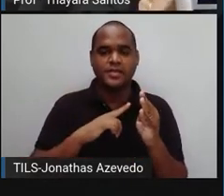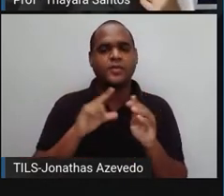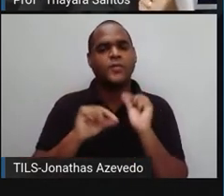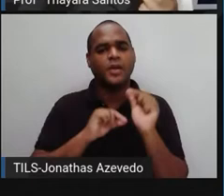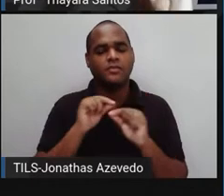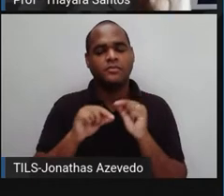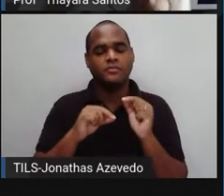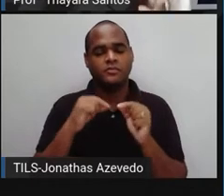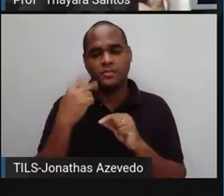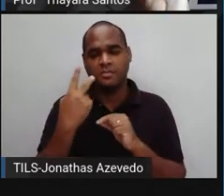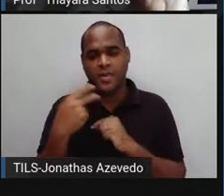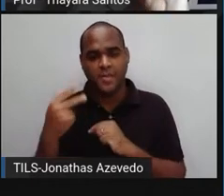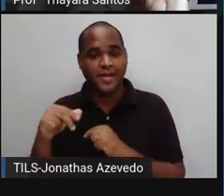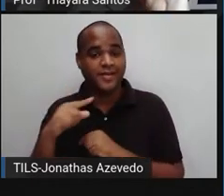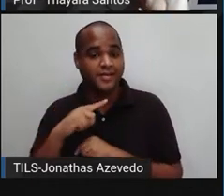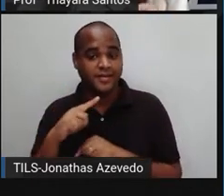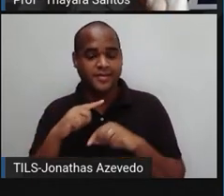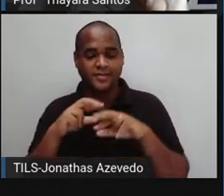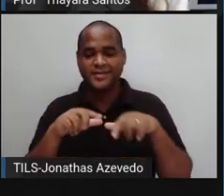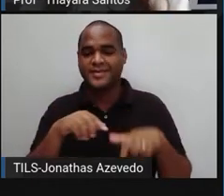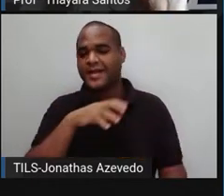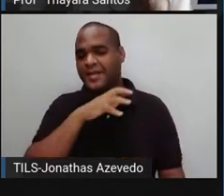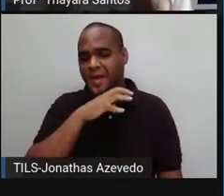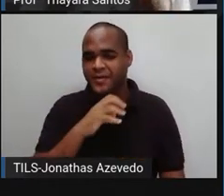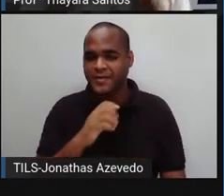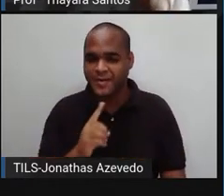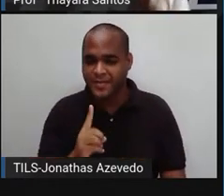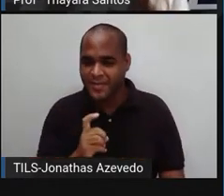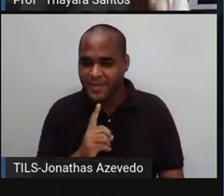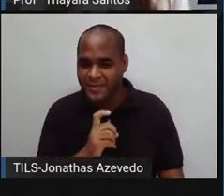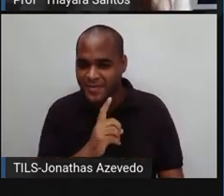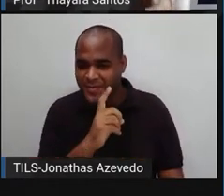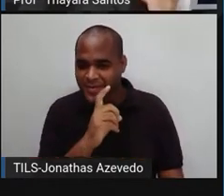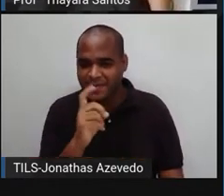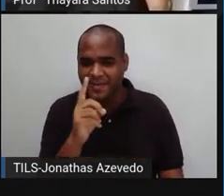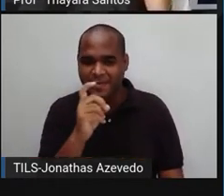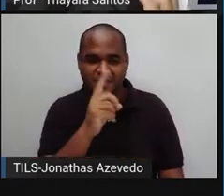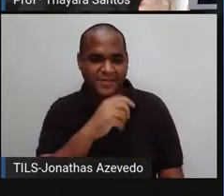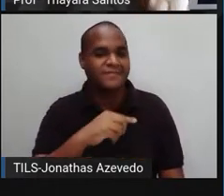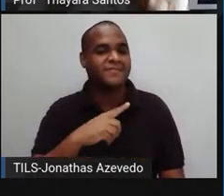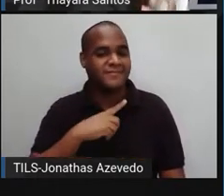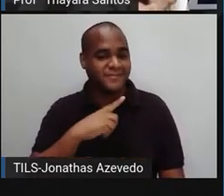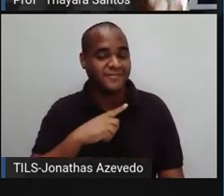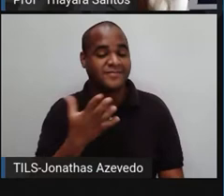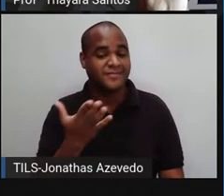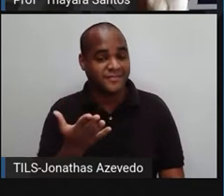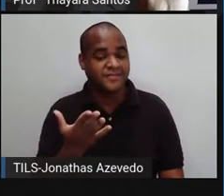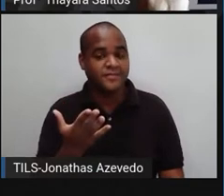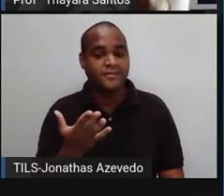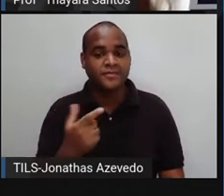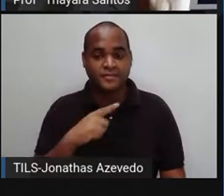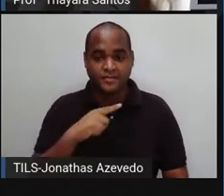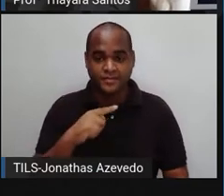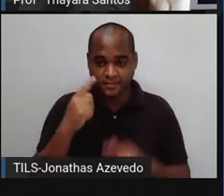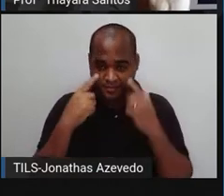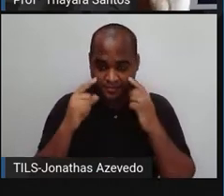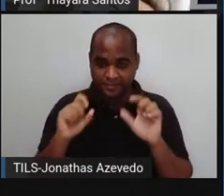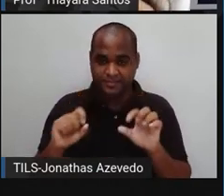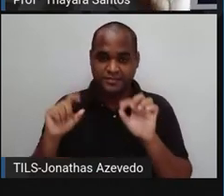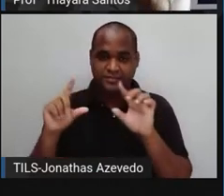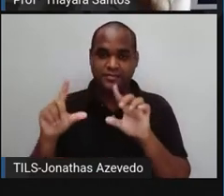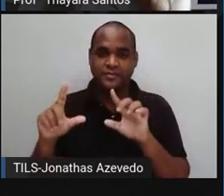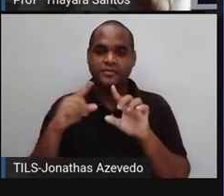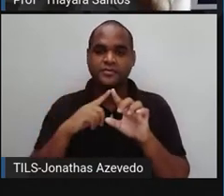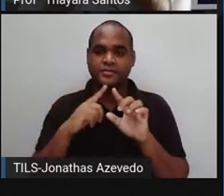estão atuando, também tem a fauna, que no caso tem umas minhoquinhas que de vez em quando aparecem. E vocês veem que desse lado aqui, que tem